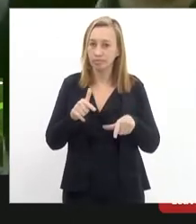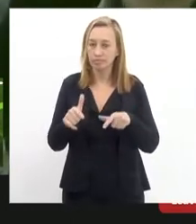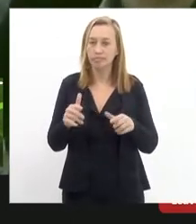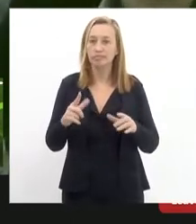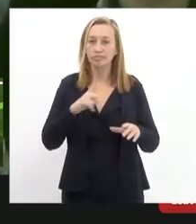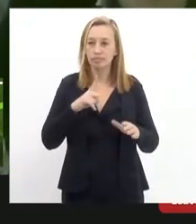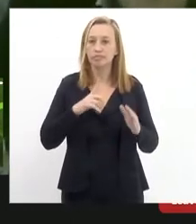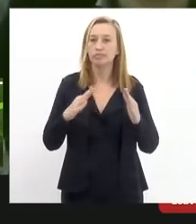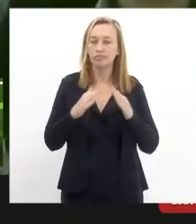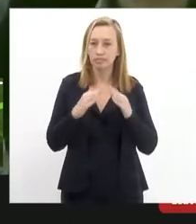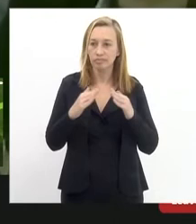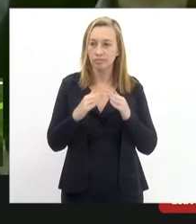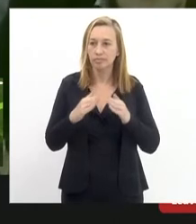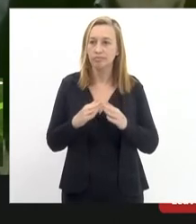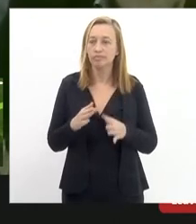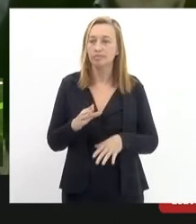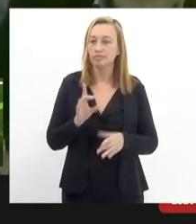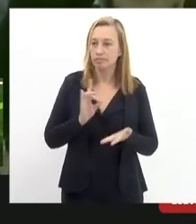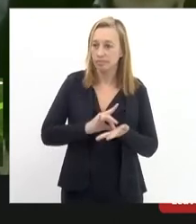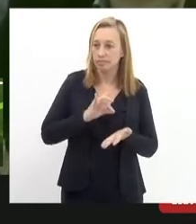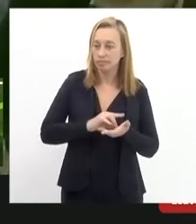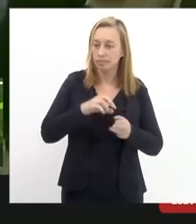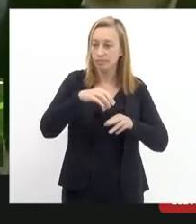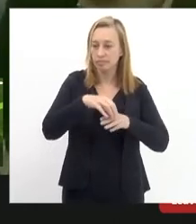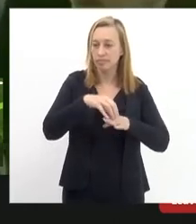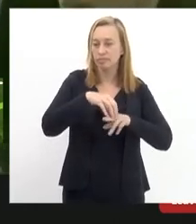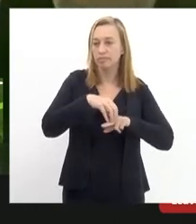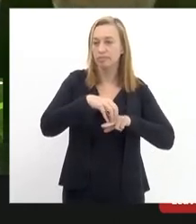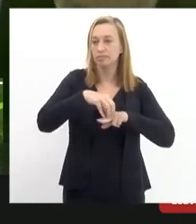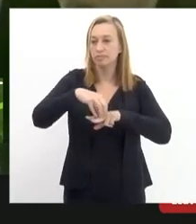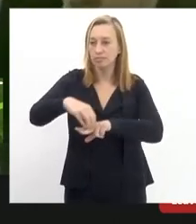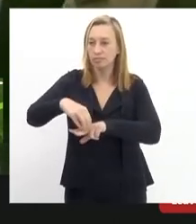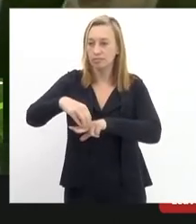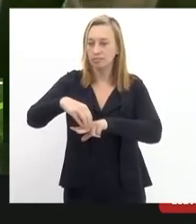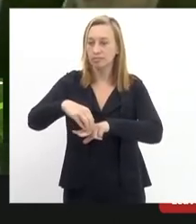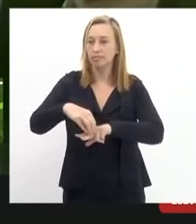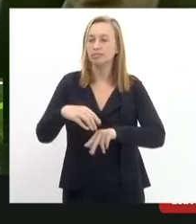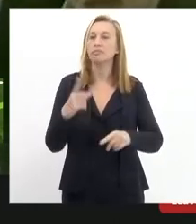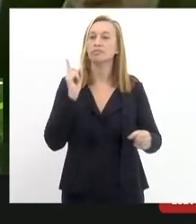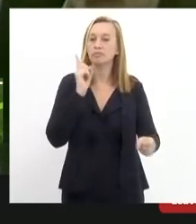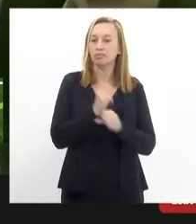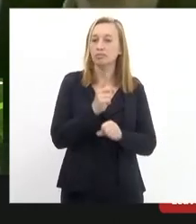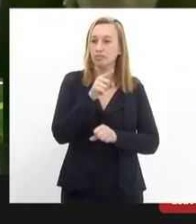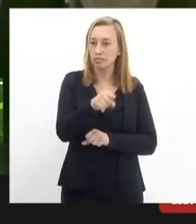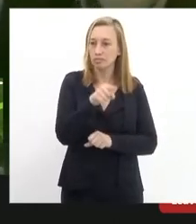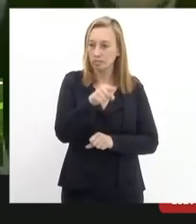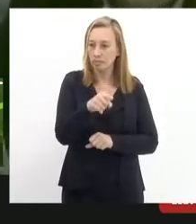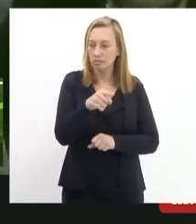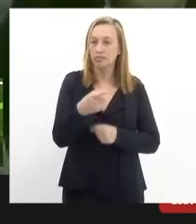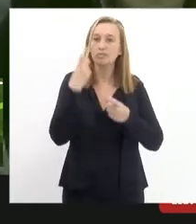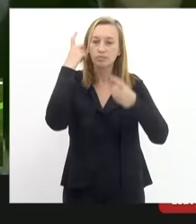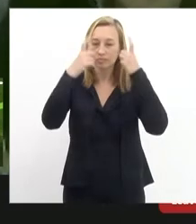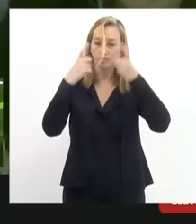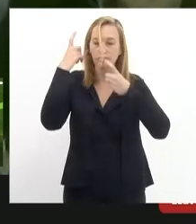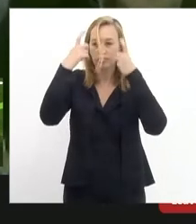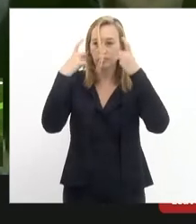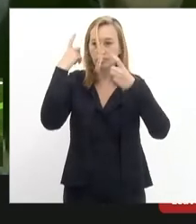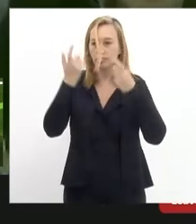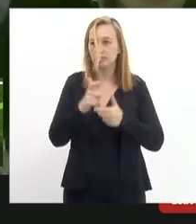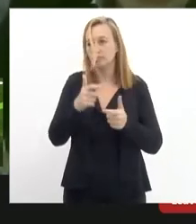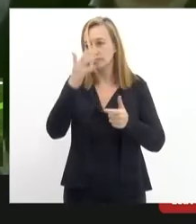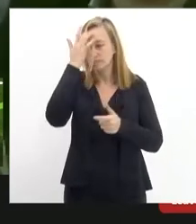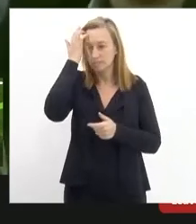casa onde naturalmente o bonde de Santa Tereza encontrou ali um acolhimento e uma preocupação muito grande